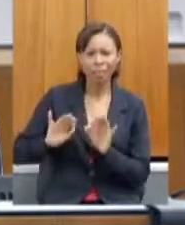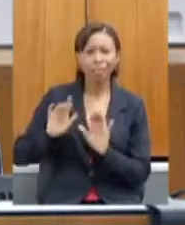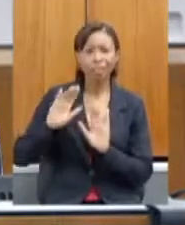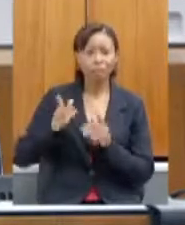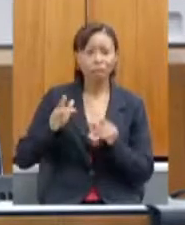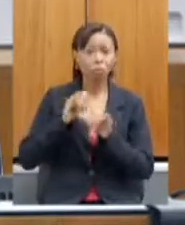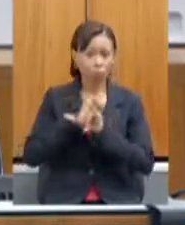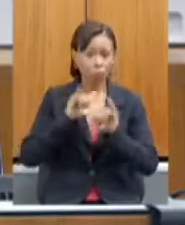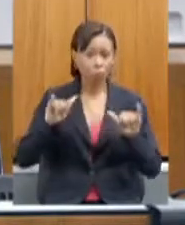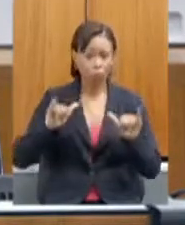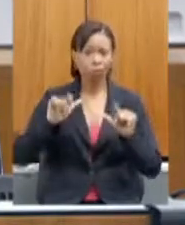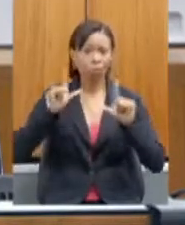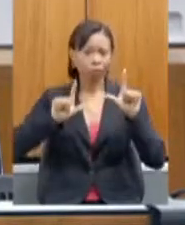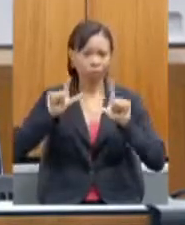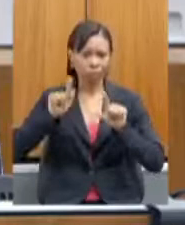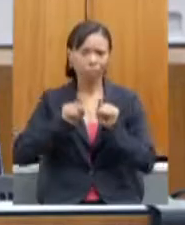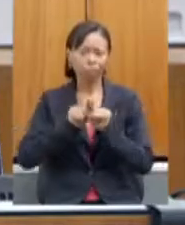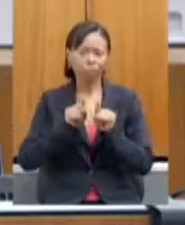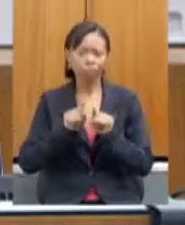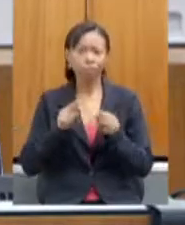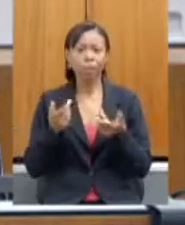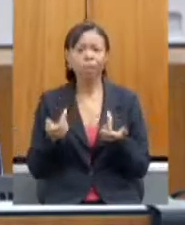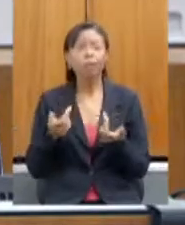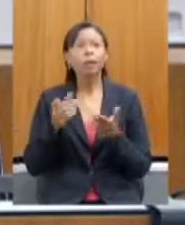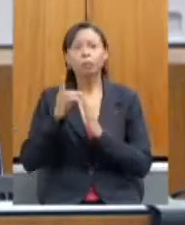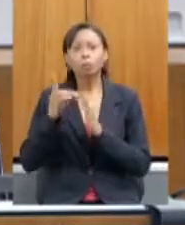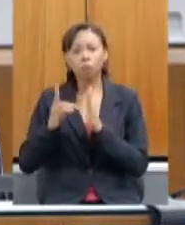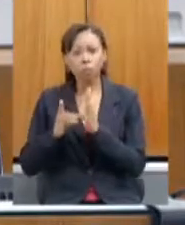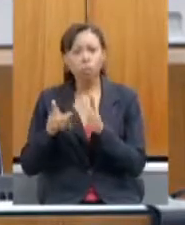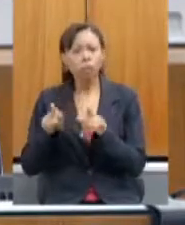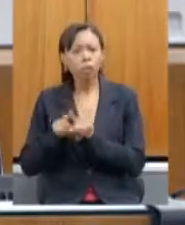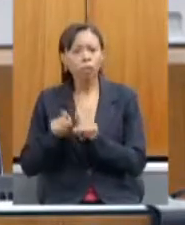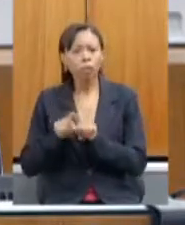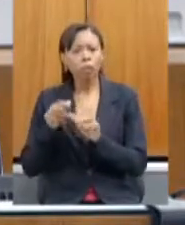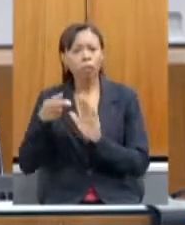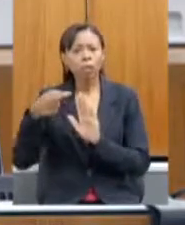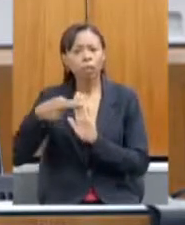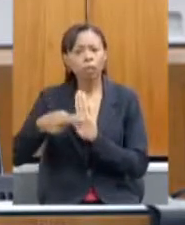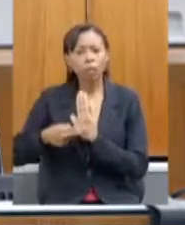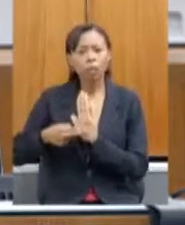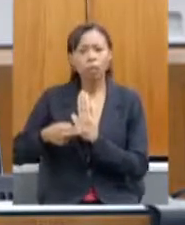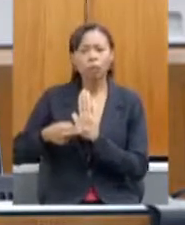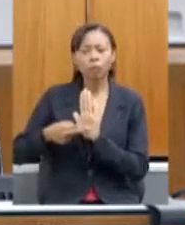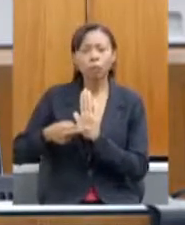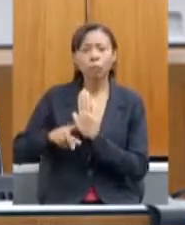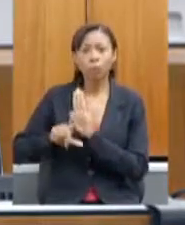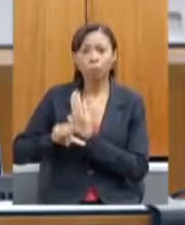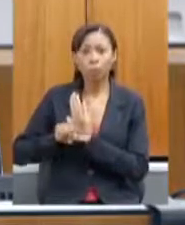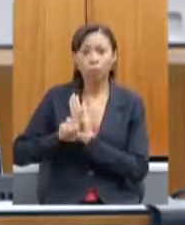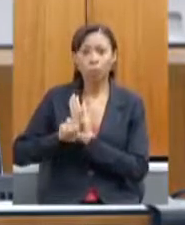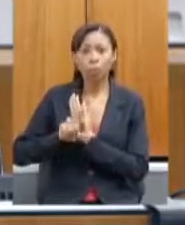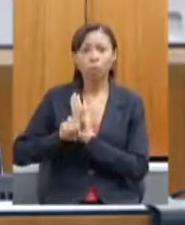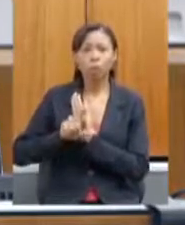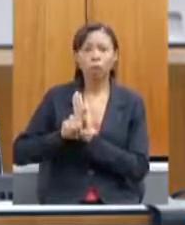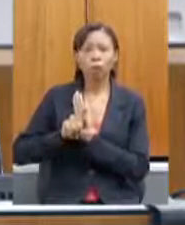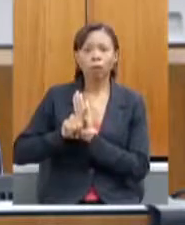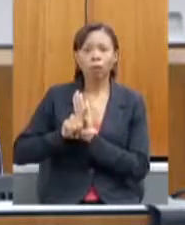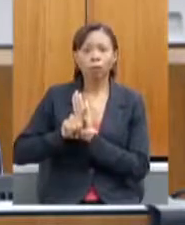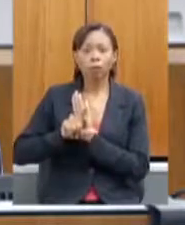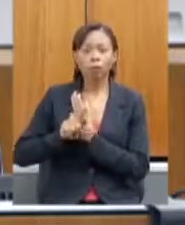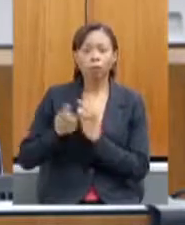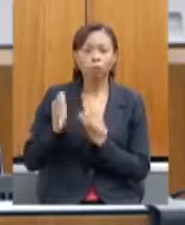Tivemos também publicação do Decreto de Regulamento Cooperativista da Agricultura Familiar, que já estava há muitos anos